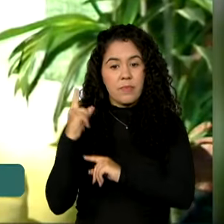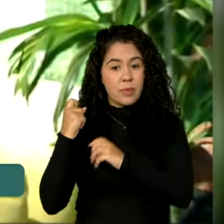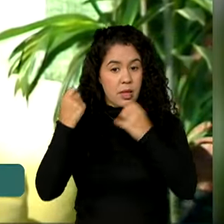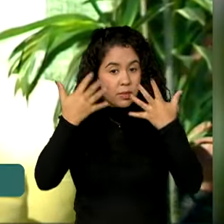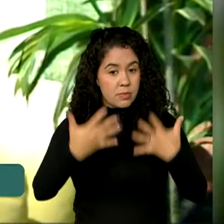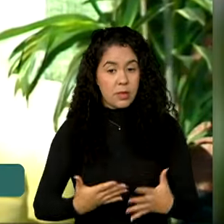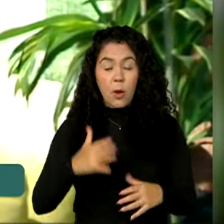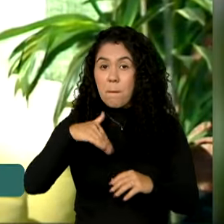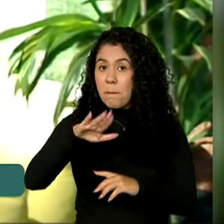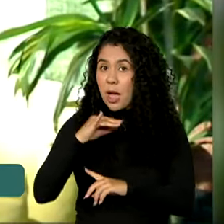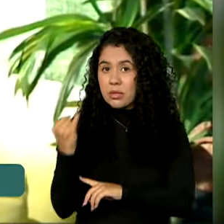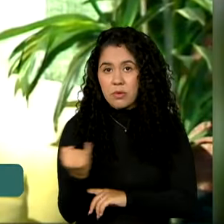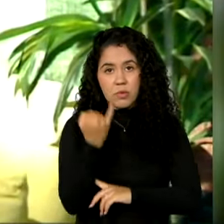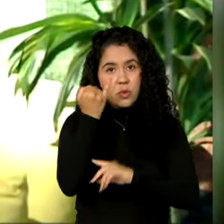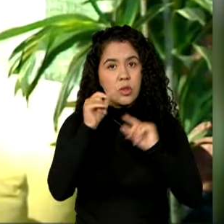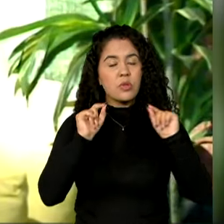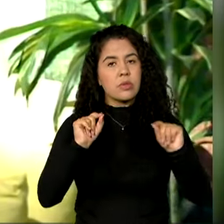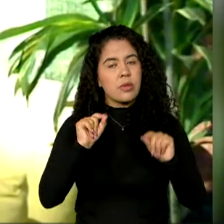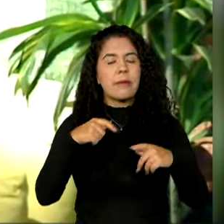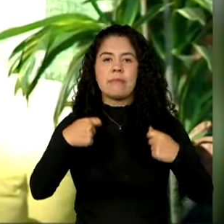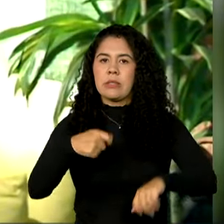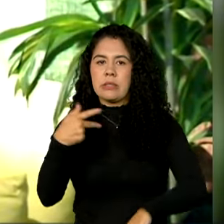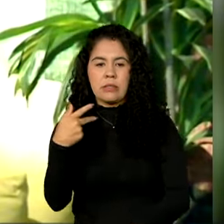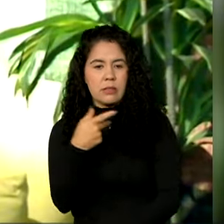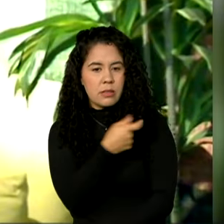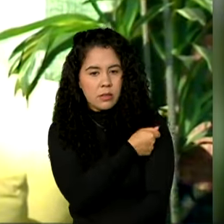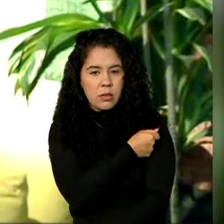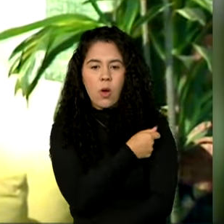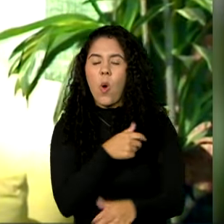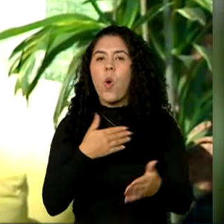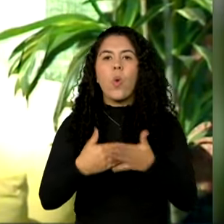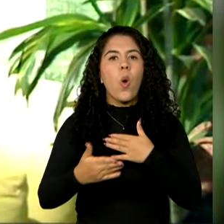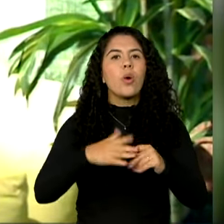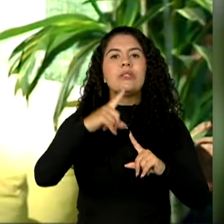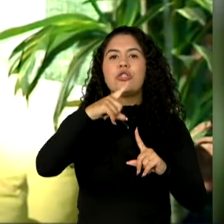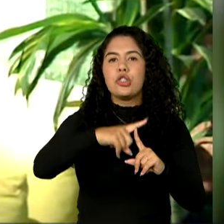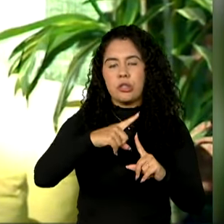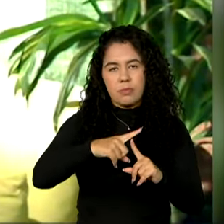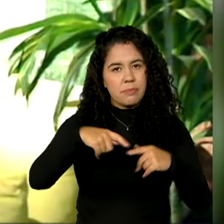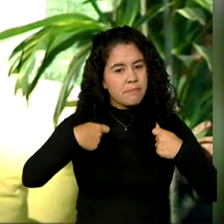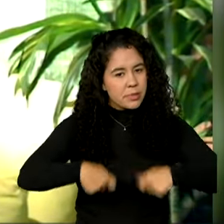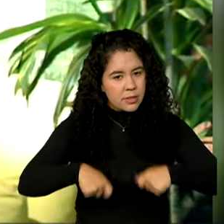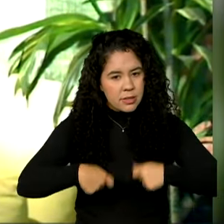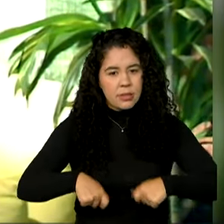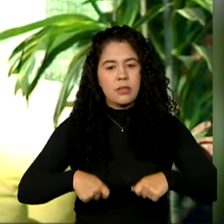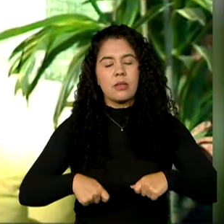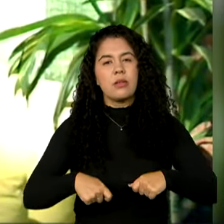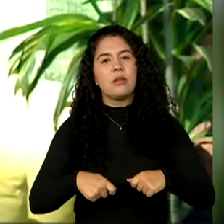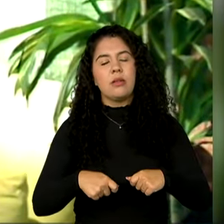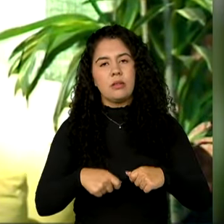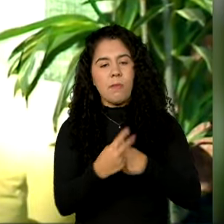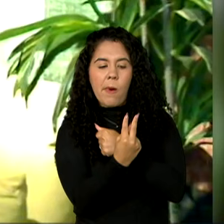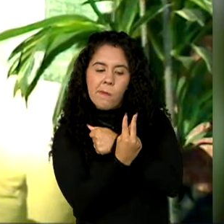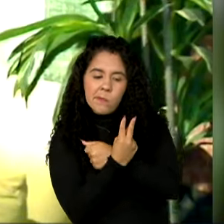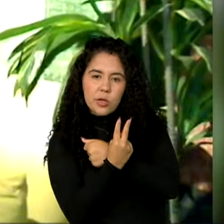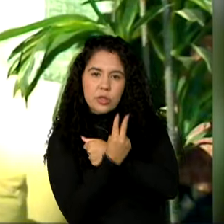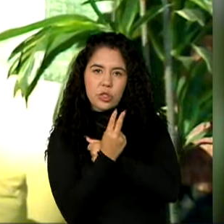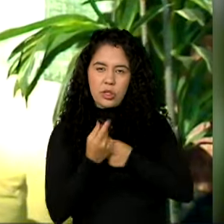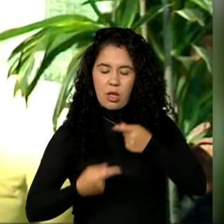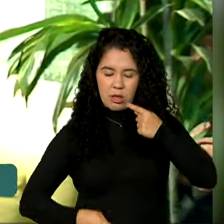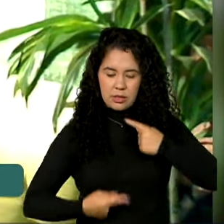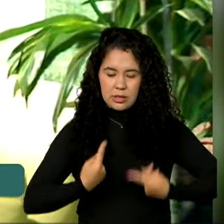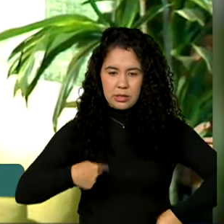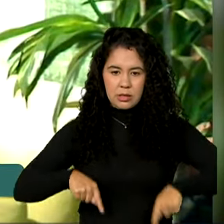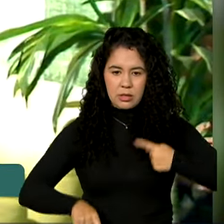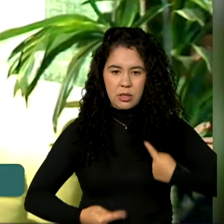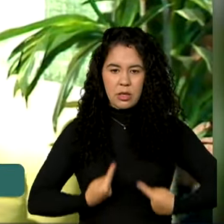importante é vacinar com a vacina disponível, qualquer que seja ela, que esteja registrada, que esteja dentro do